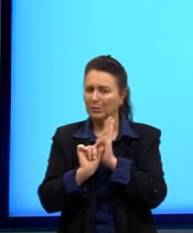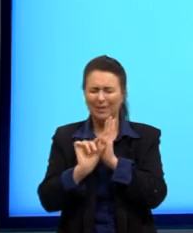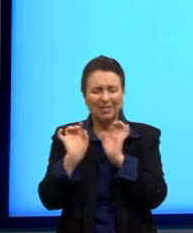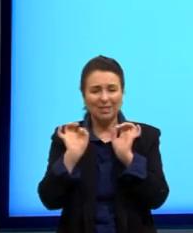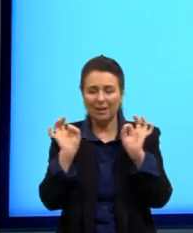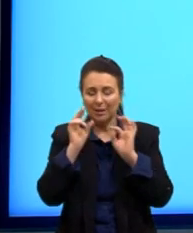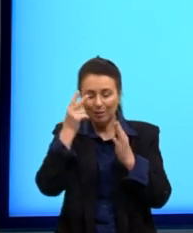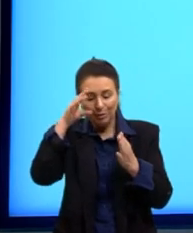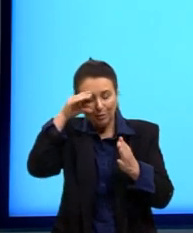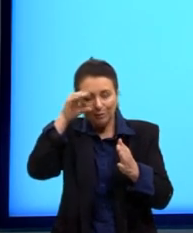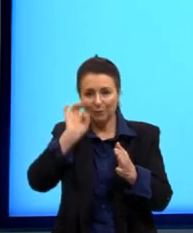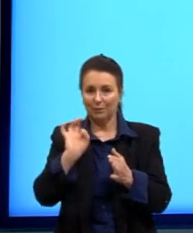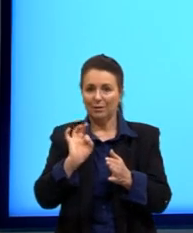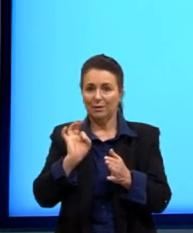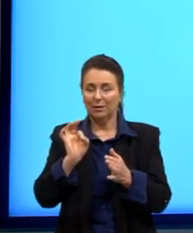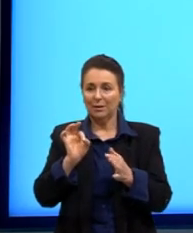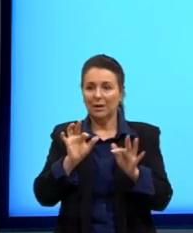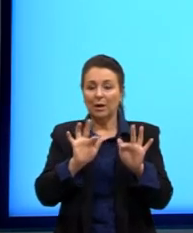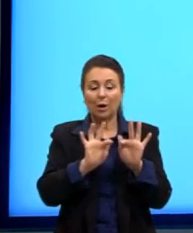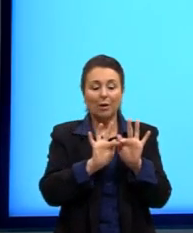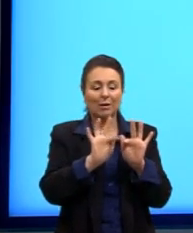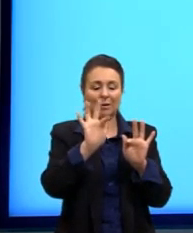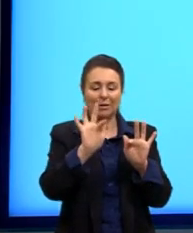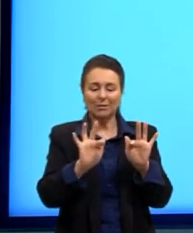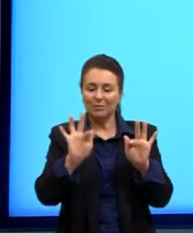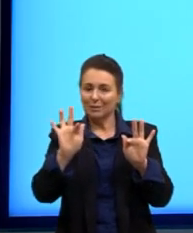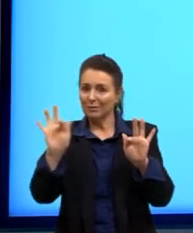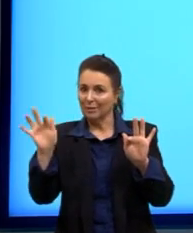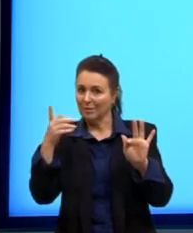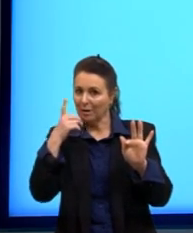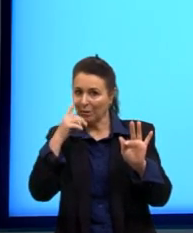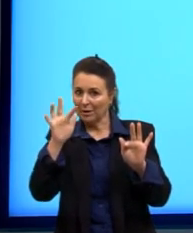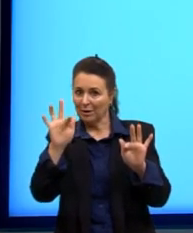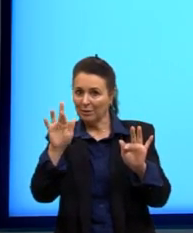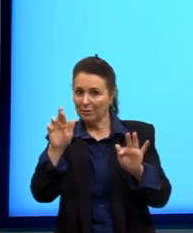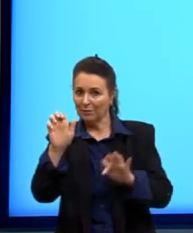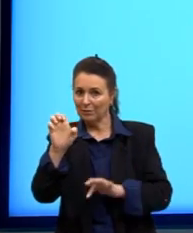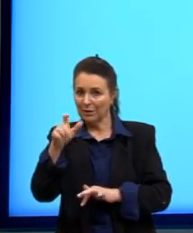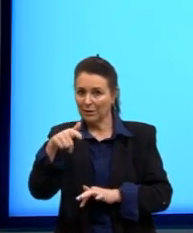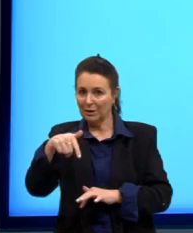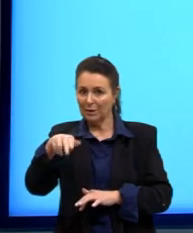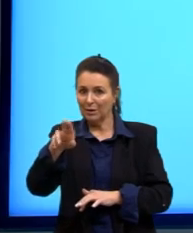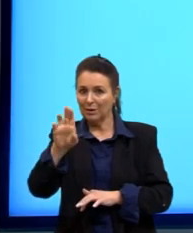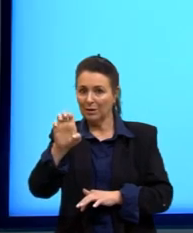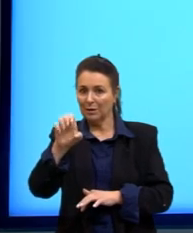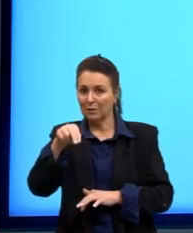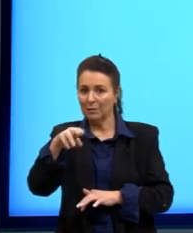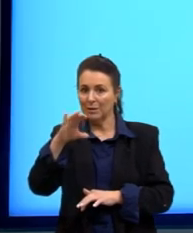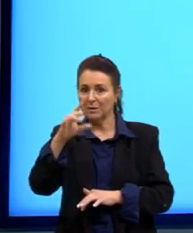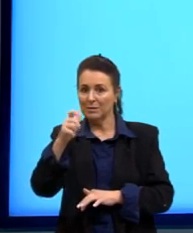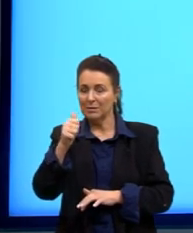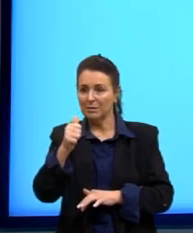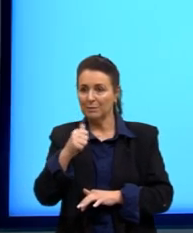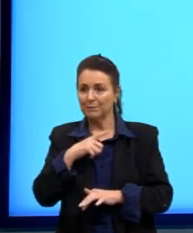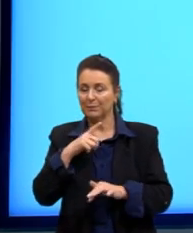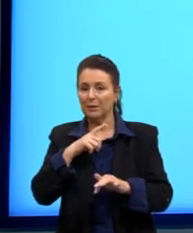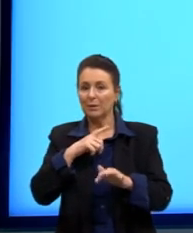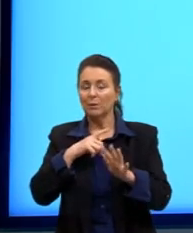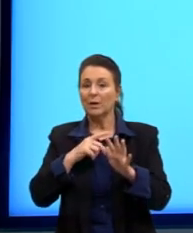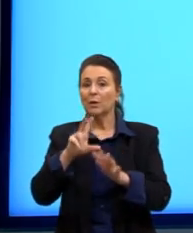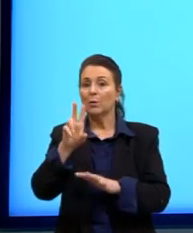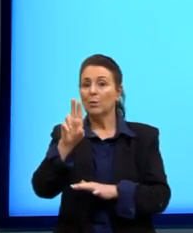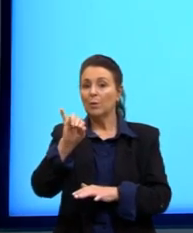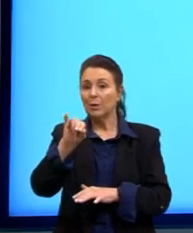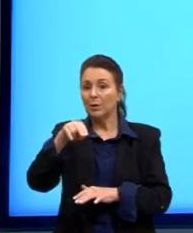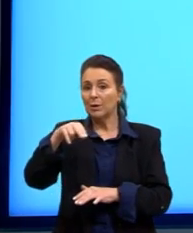frequência, que é isso aqui que a gente vai olhar com maior atenção. Então, aqui a gente tem a região do infravermelho,